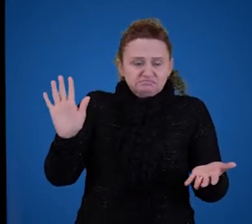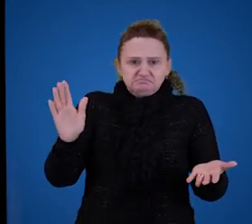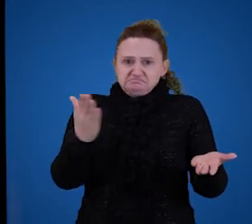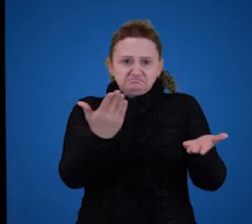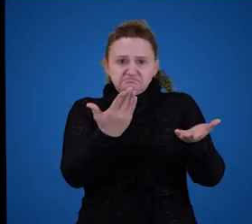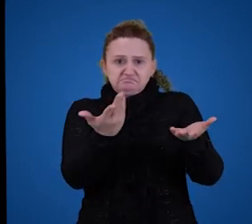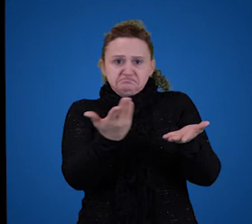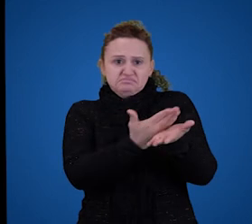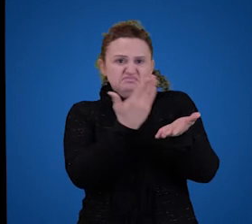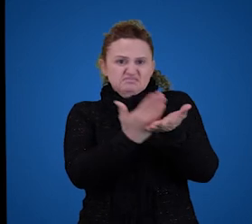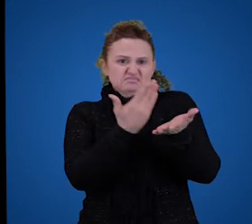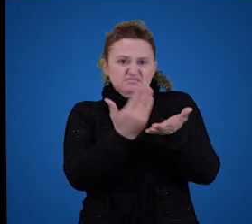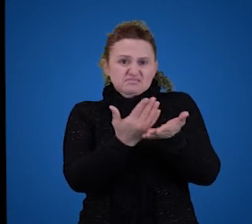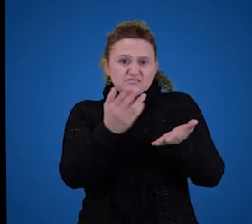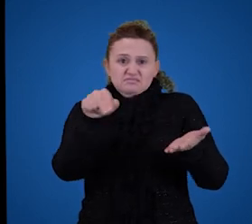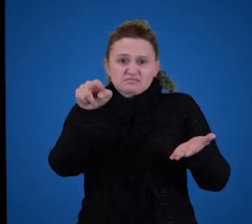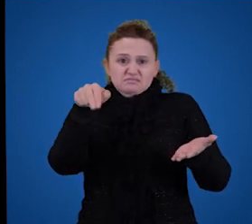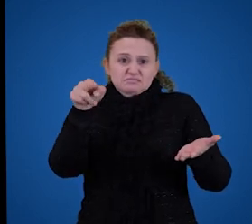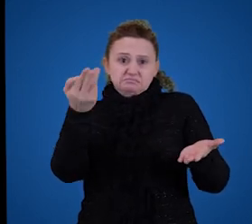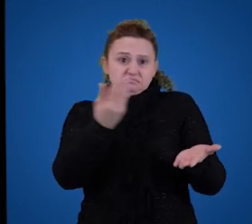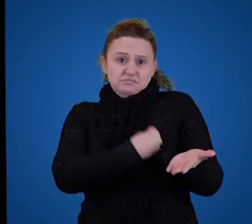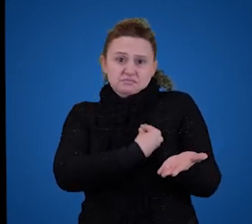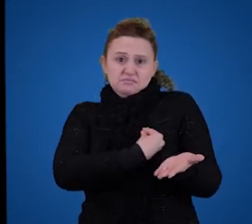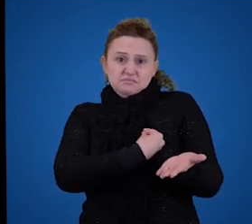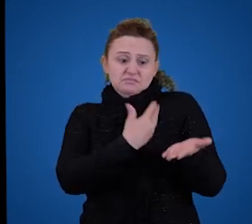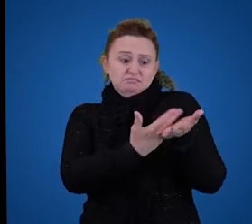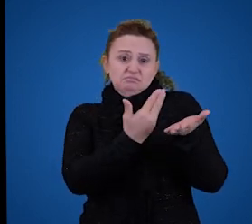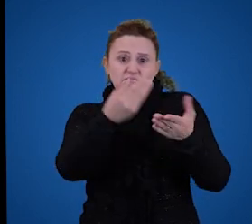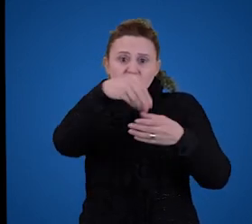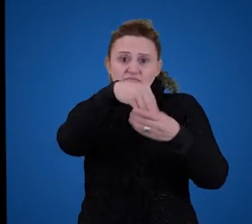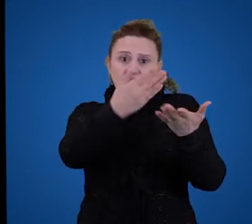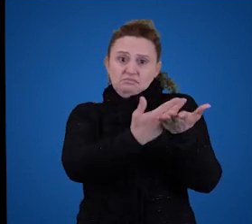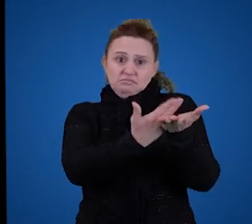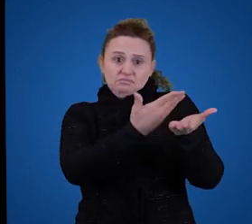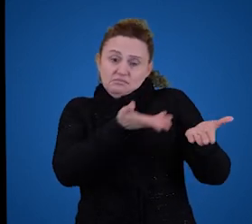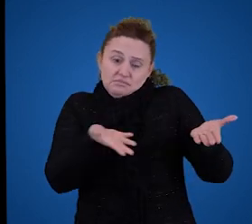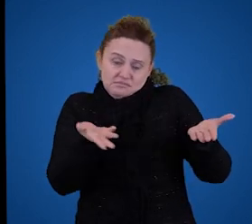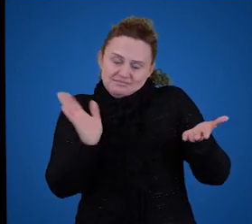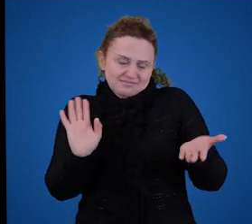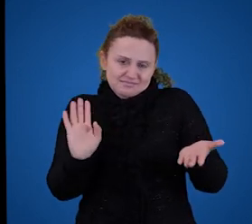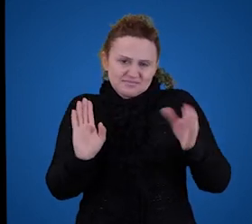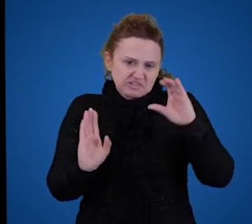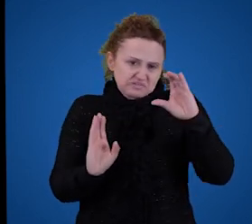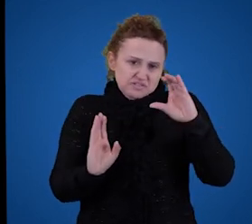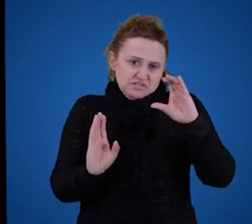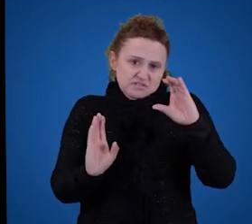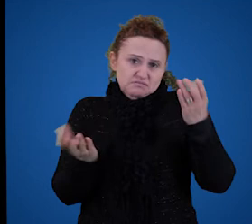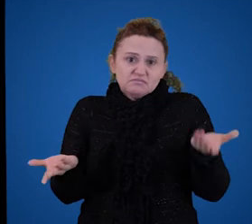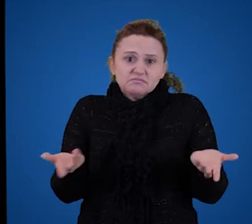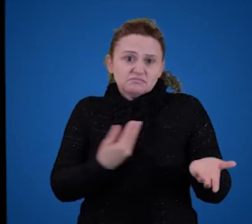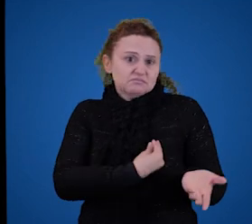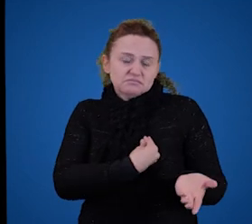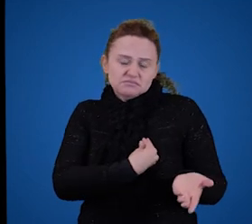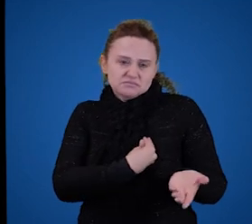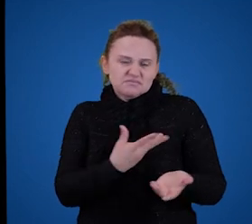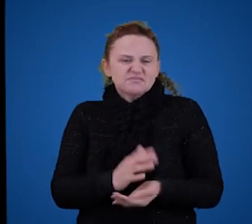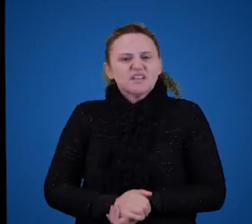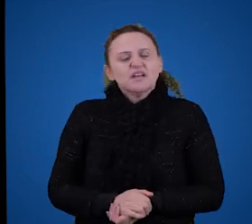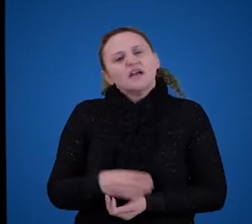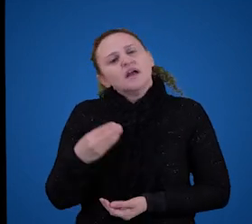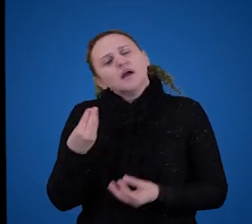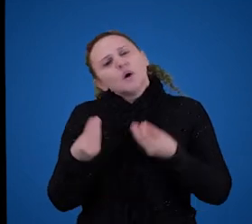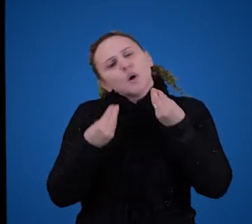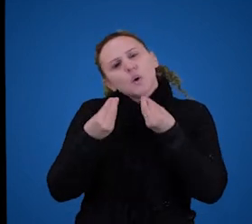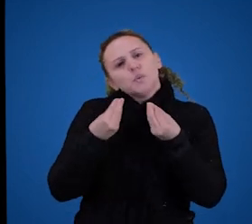nunca existiu. Então, a tese 1, ela parece não explicar bem porquê ou como nós compreendemos as frases